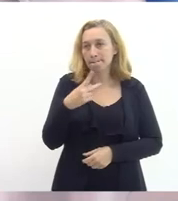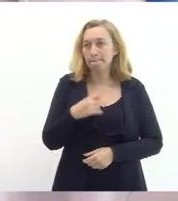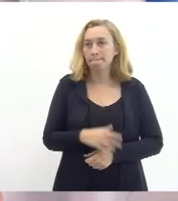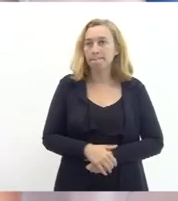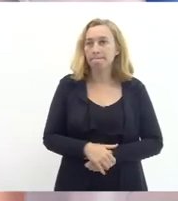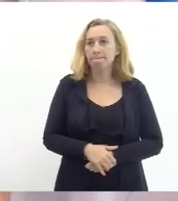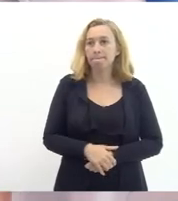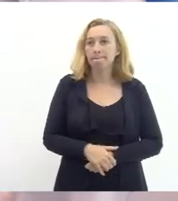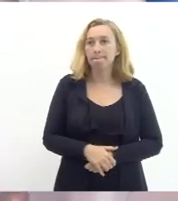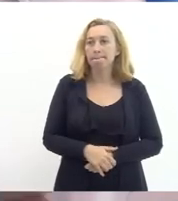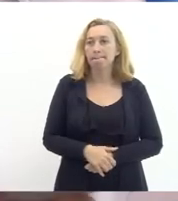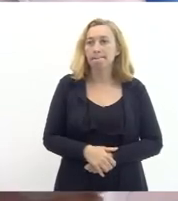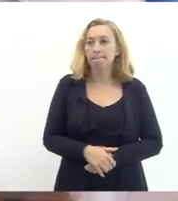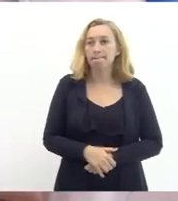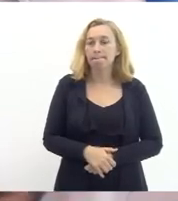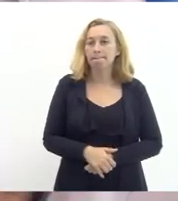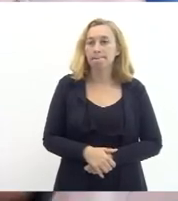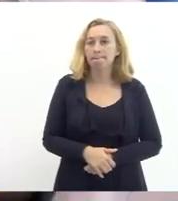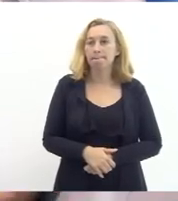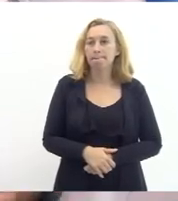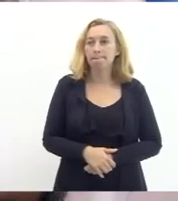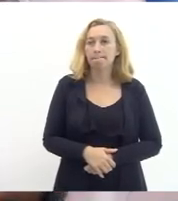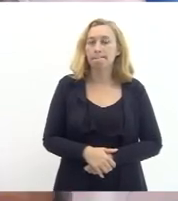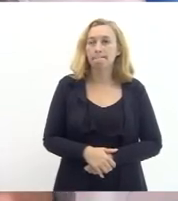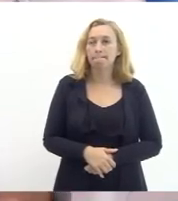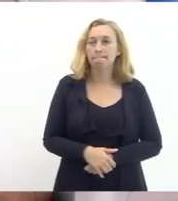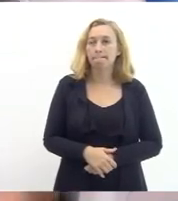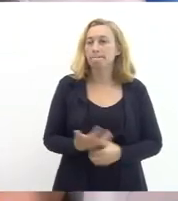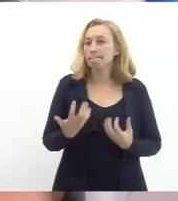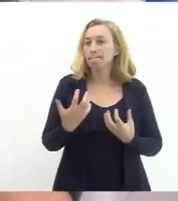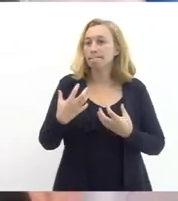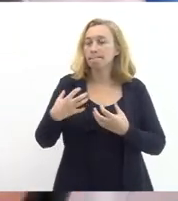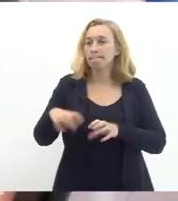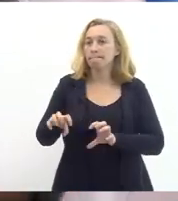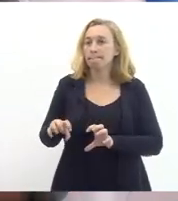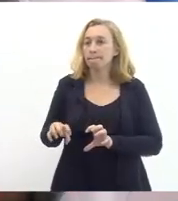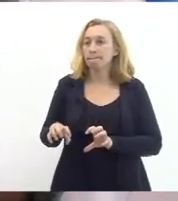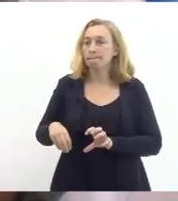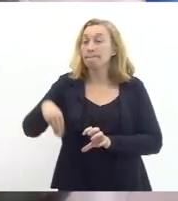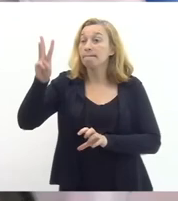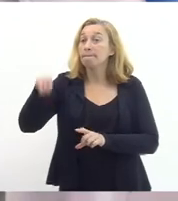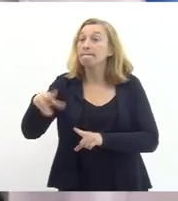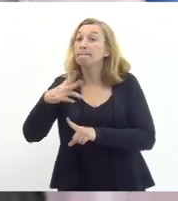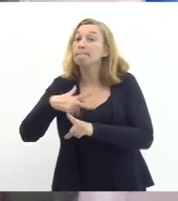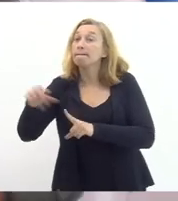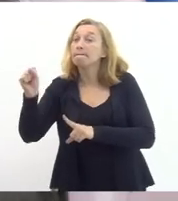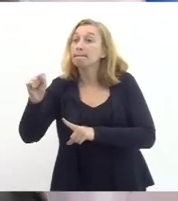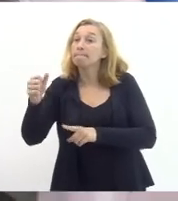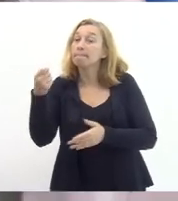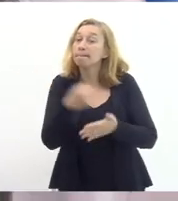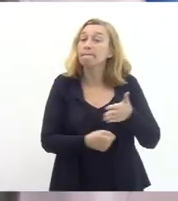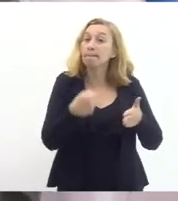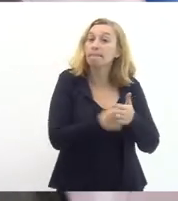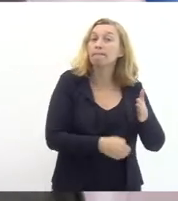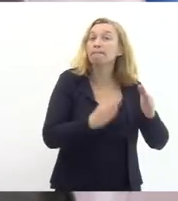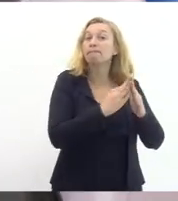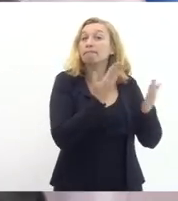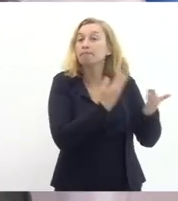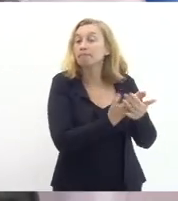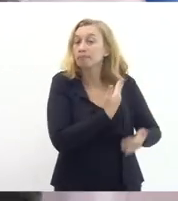não queria estar do lado dos que os venceram porque ele lutou pela escola pública